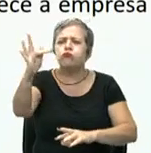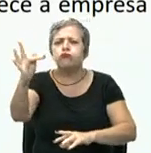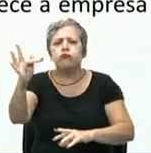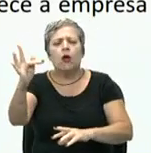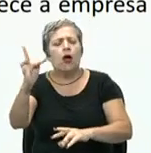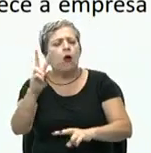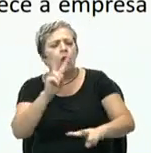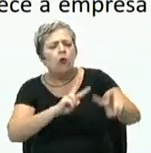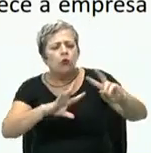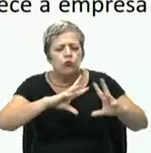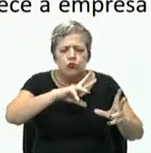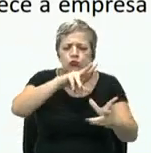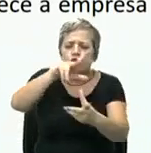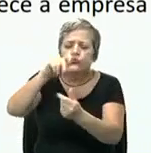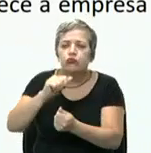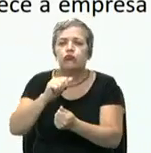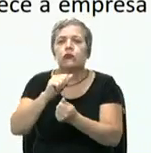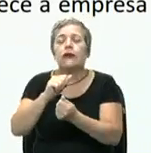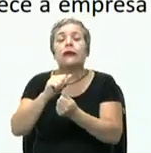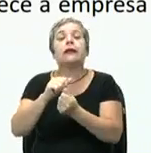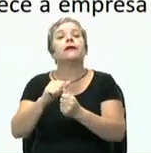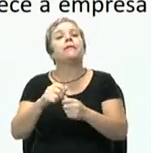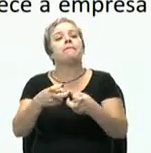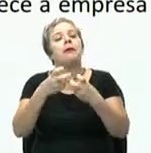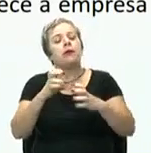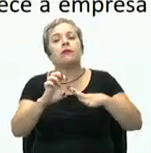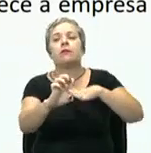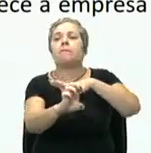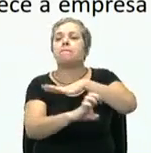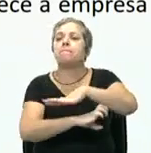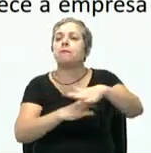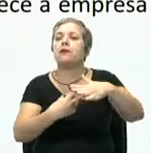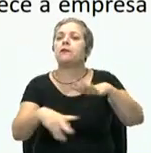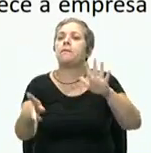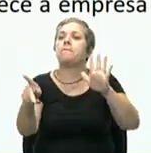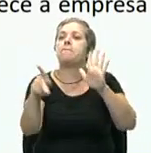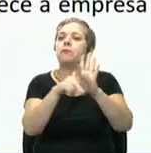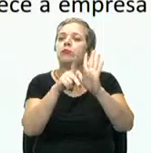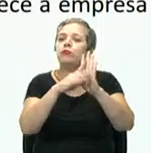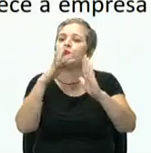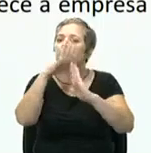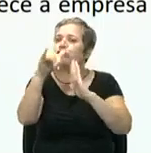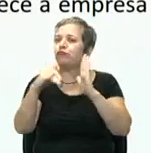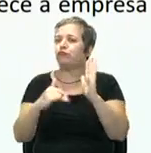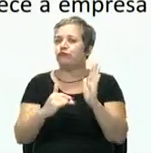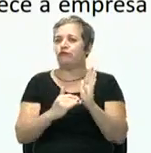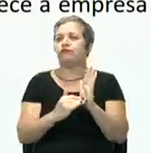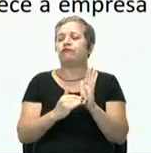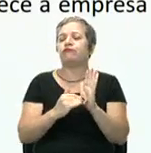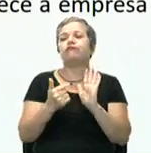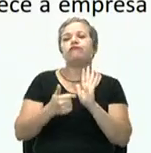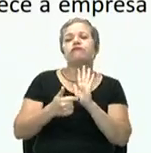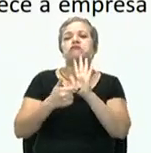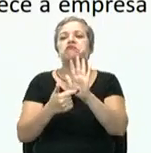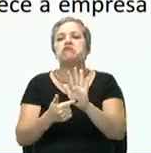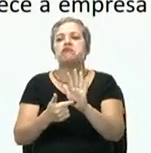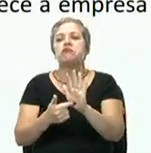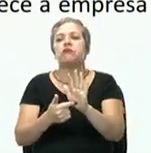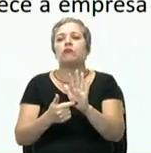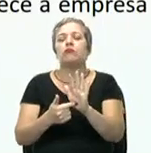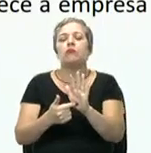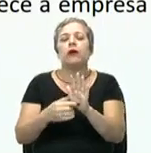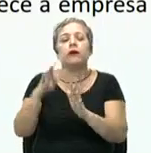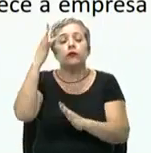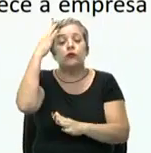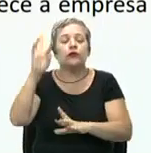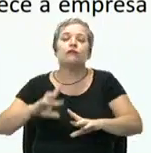volta e reconhecer que as organizações fazem parte de um todo. E isso apresenta uma nova onda de